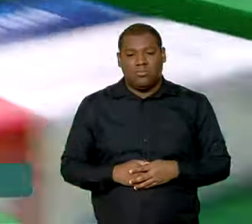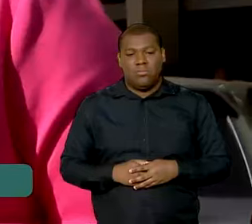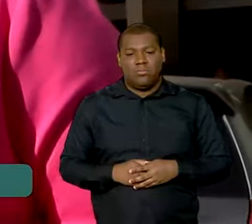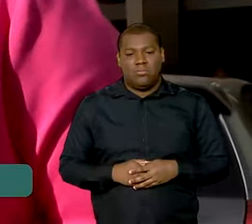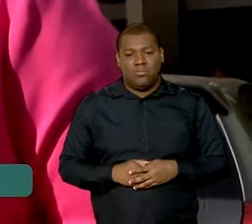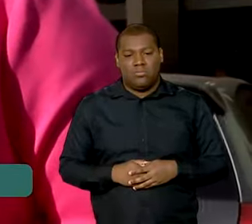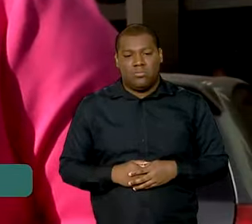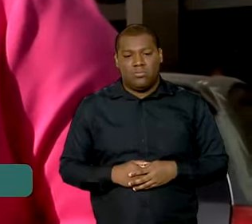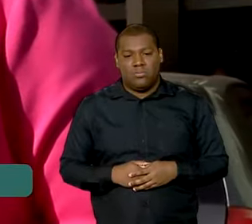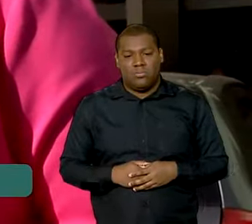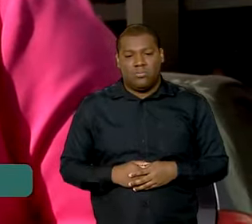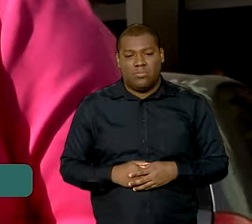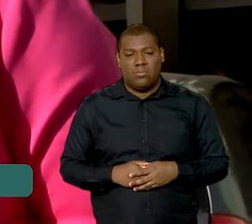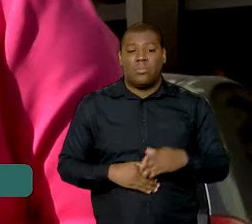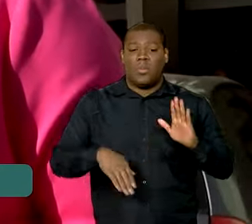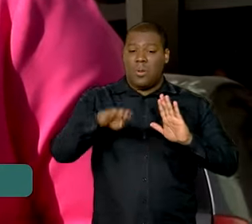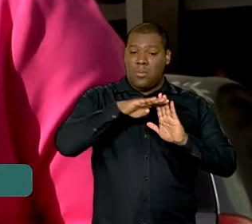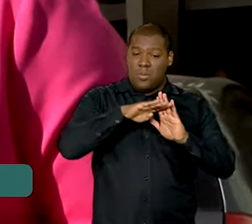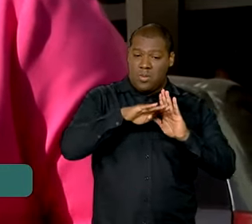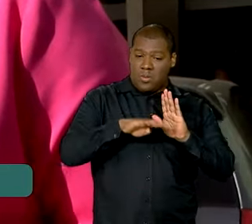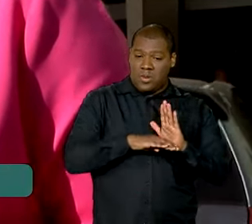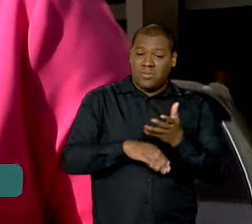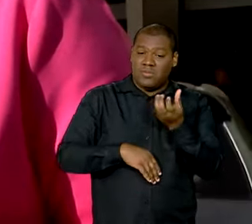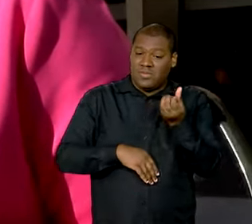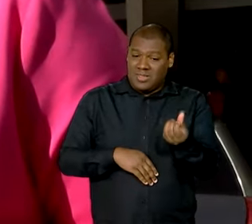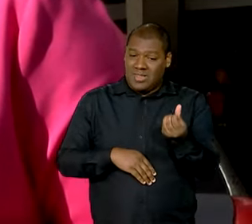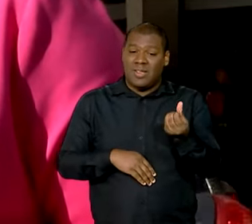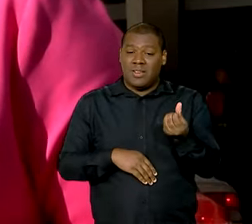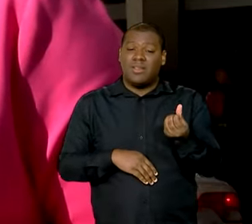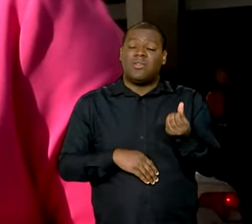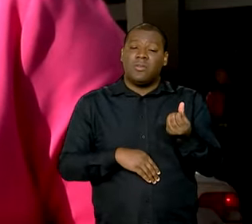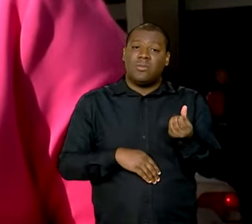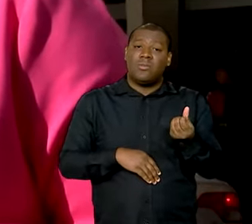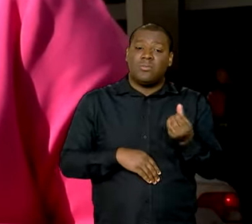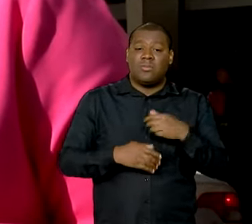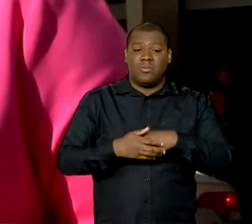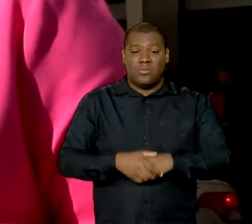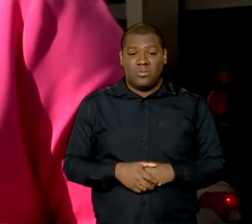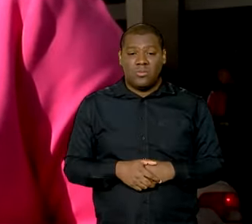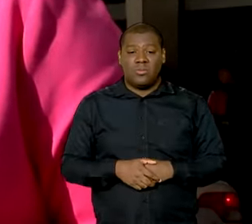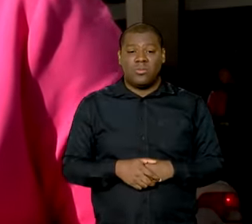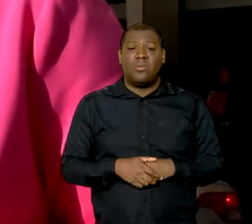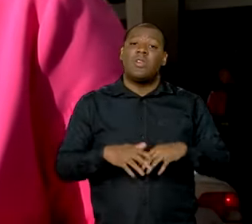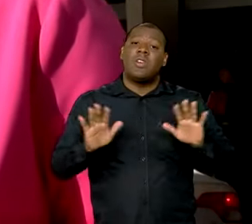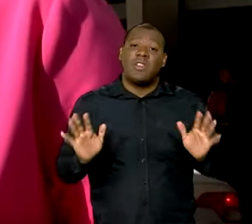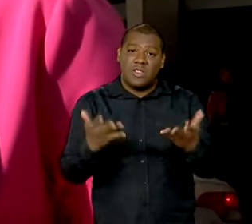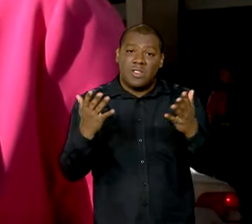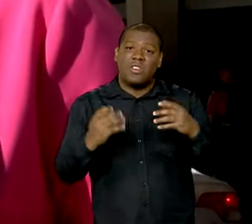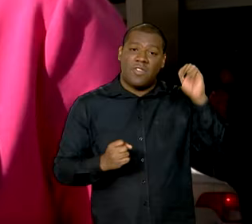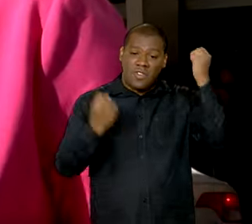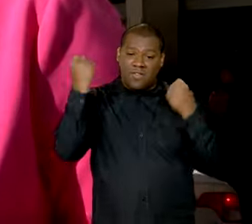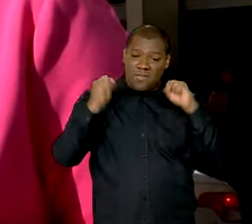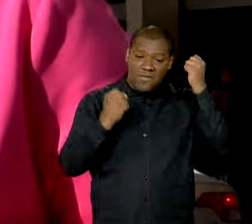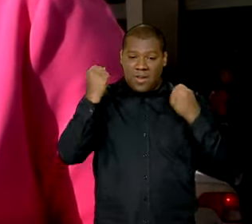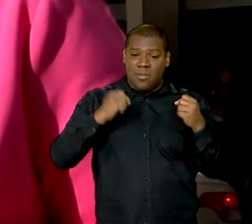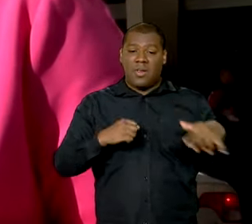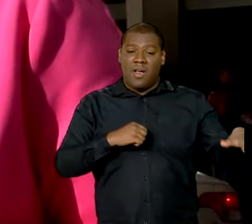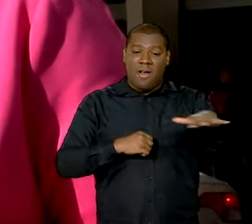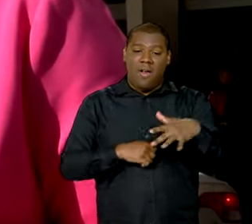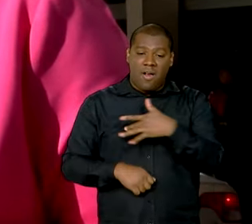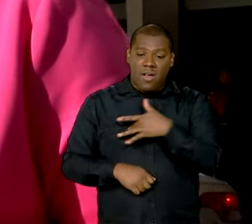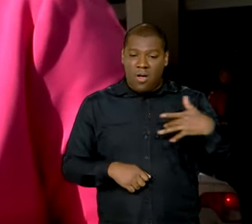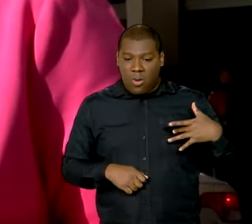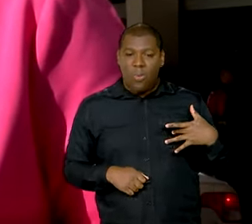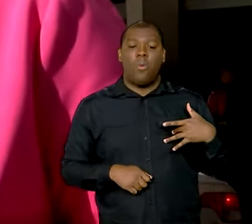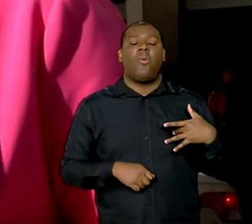Com seis programas estruturantes, o objetivo do Complexo Econômico-Industrial da Saúde é expandir a produção